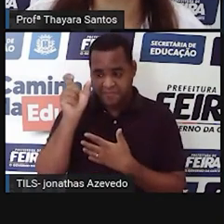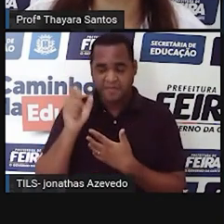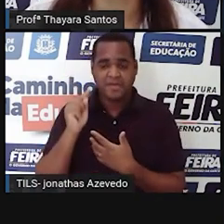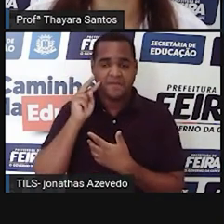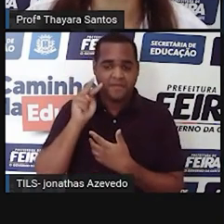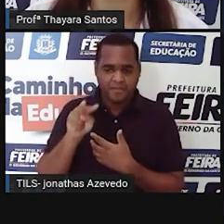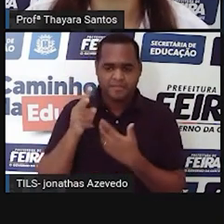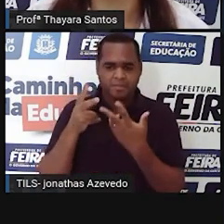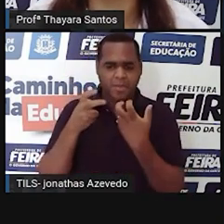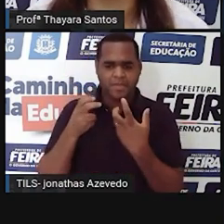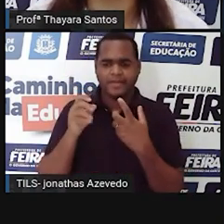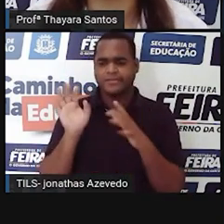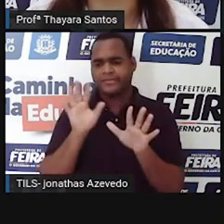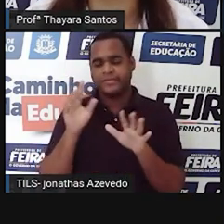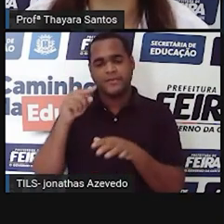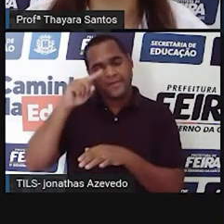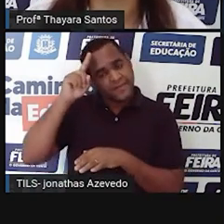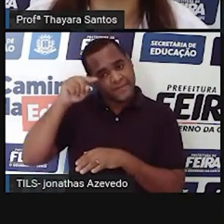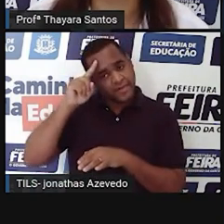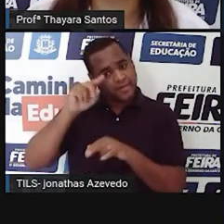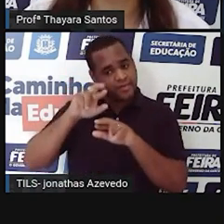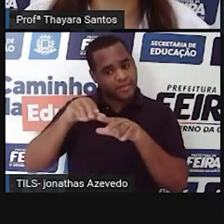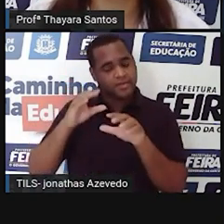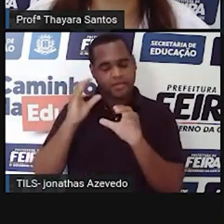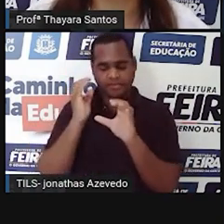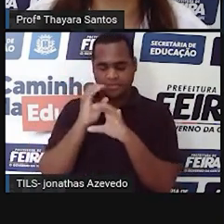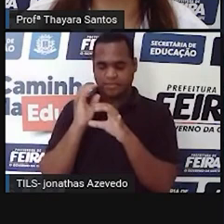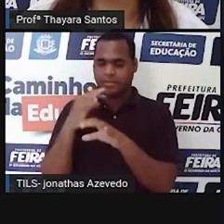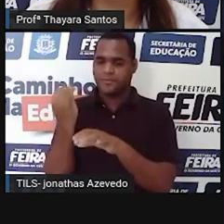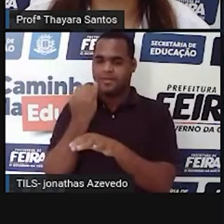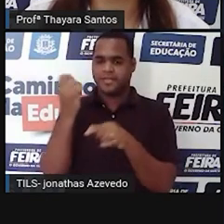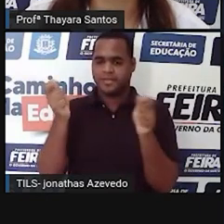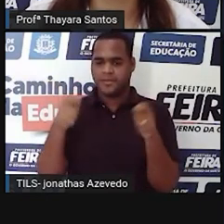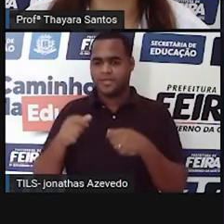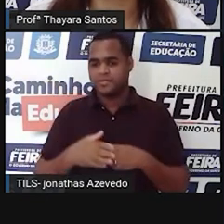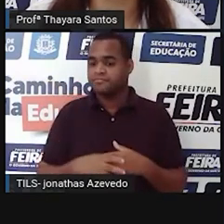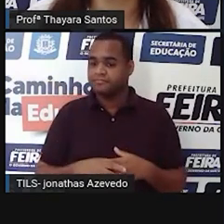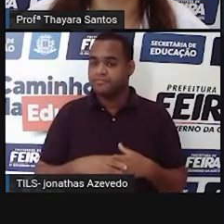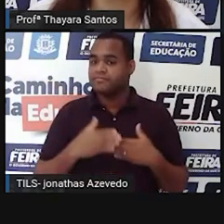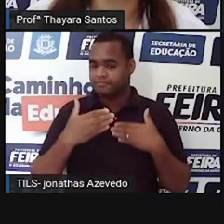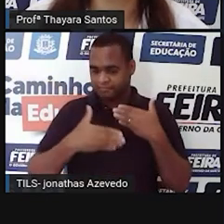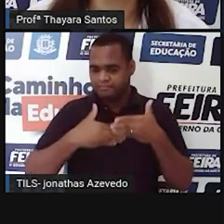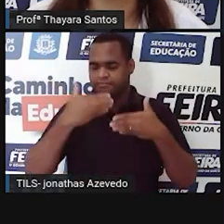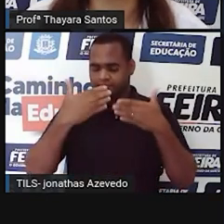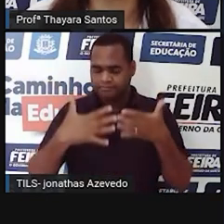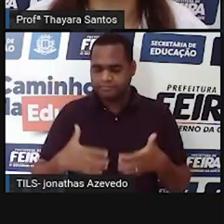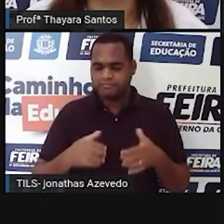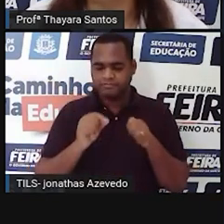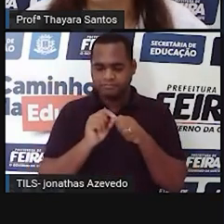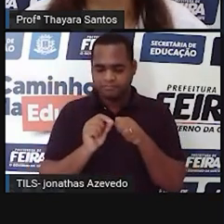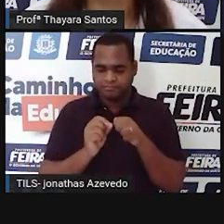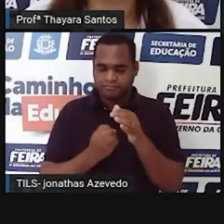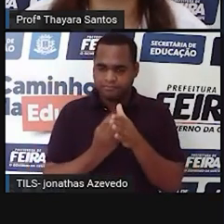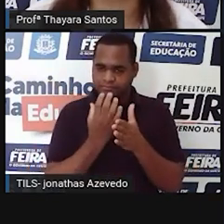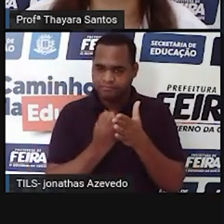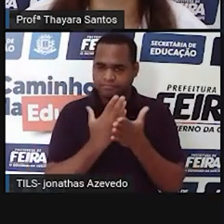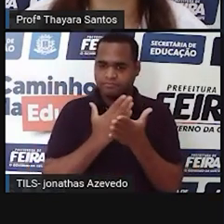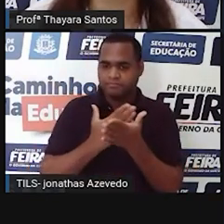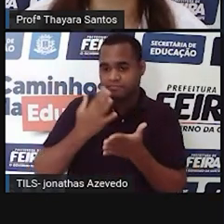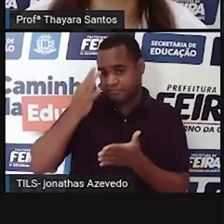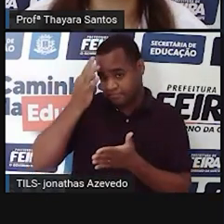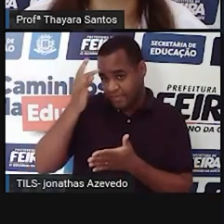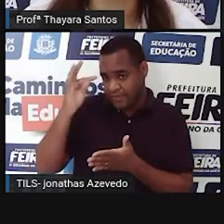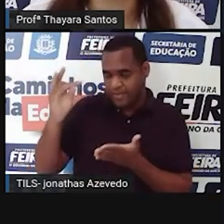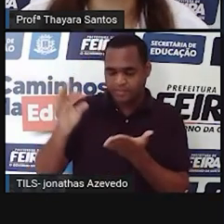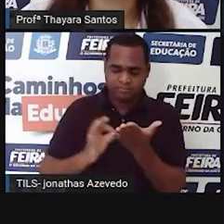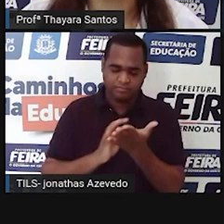Somente com a invenção desse microscópio é que foi possível. E a partir disso é que foi formulada essa teoria celular, que é o que a